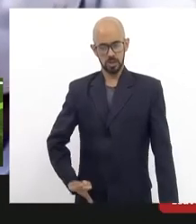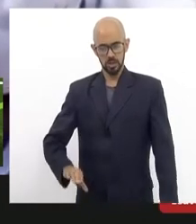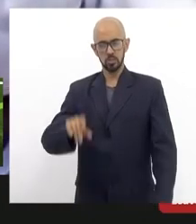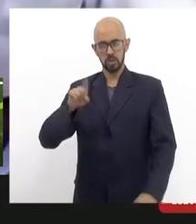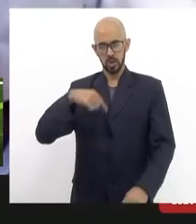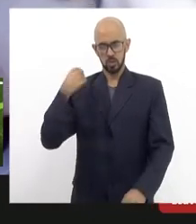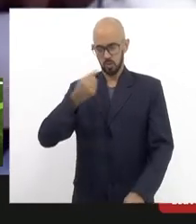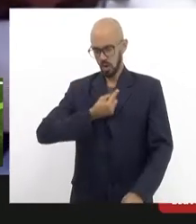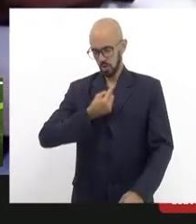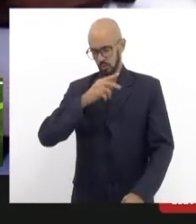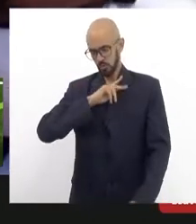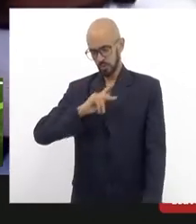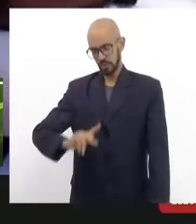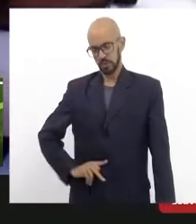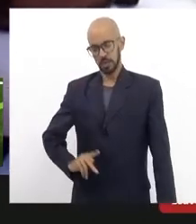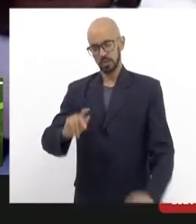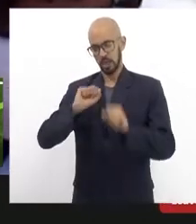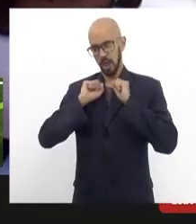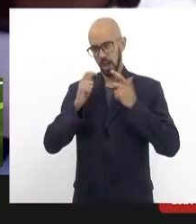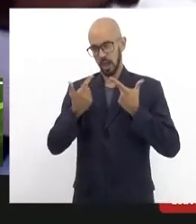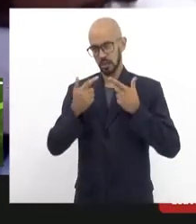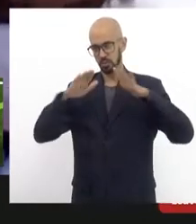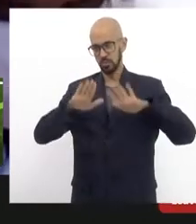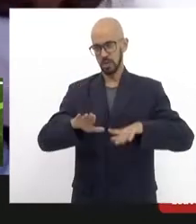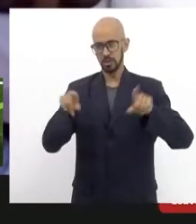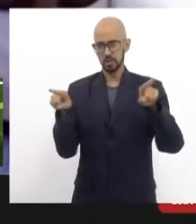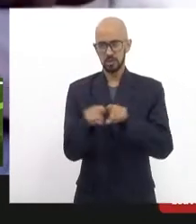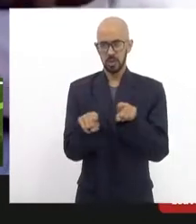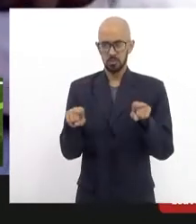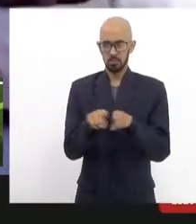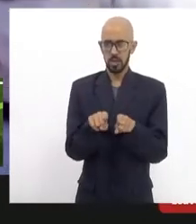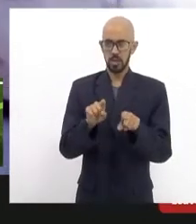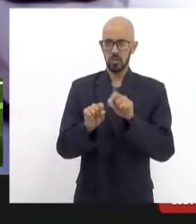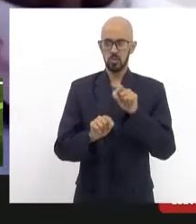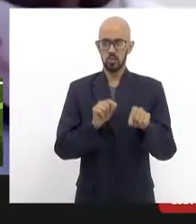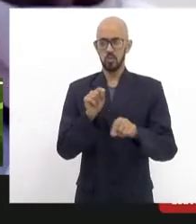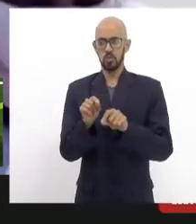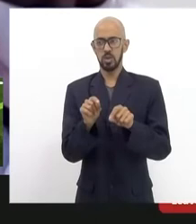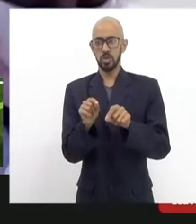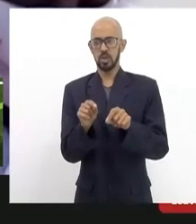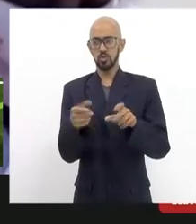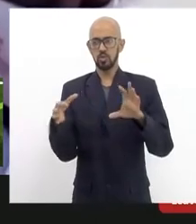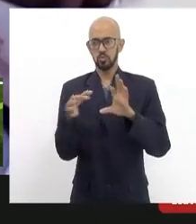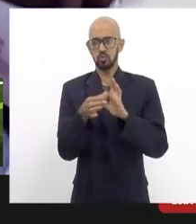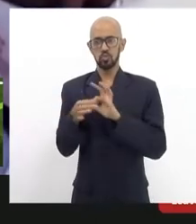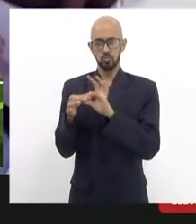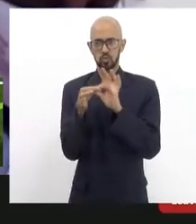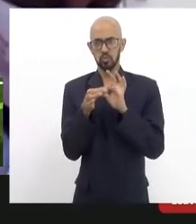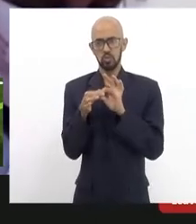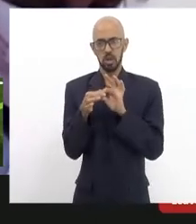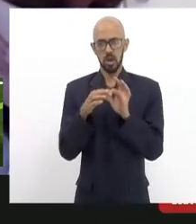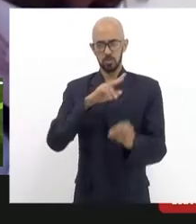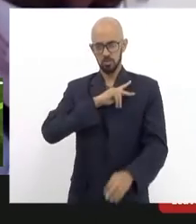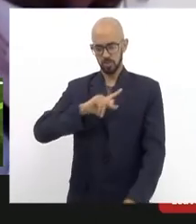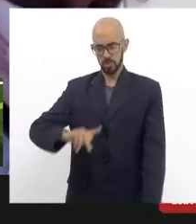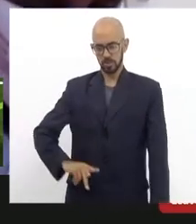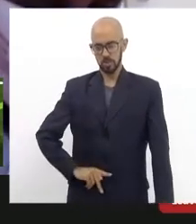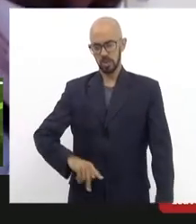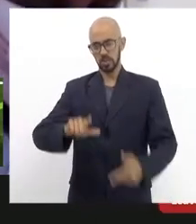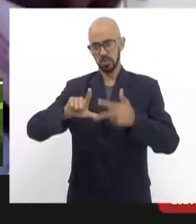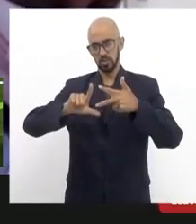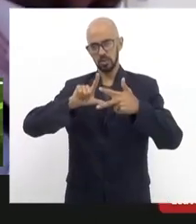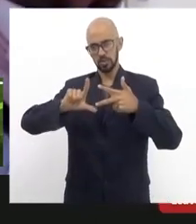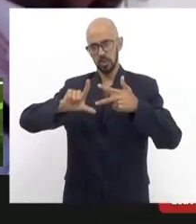nosso presidente da Assembleia mas também incorporar aí o presidente do Legislativo